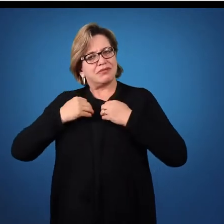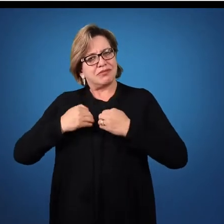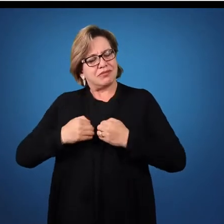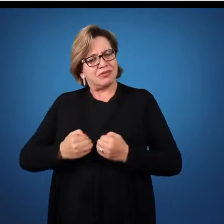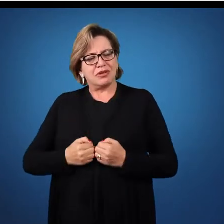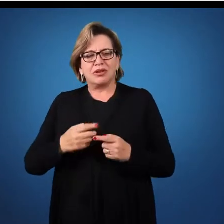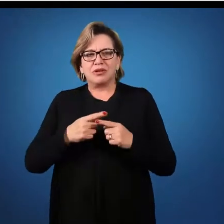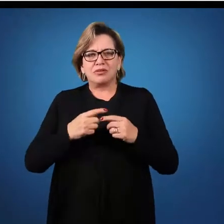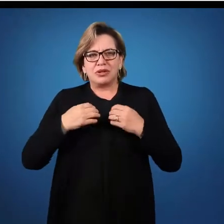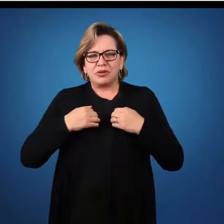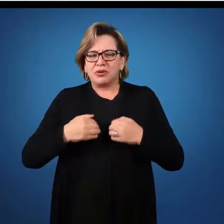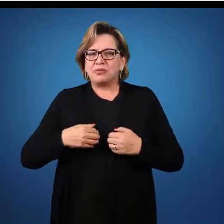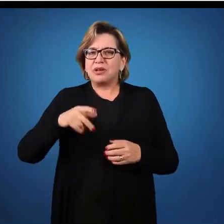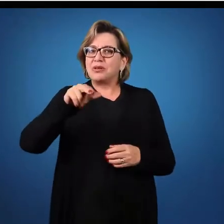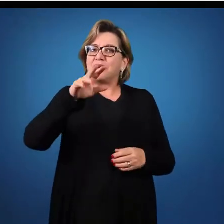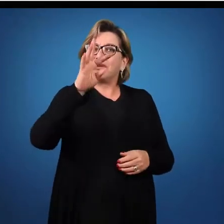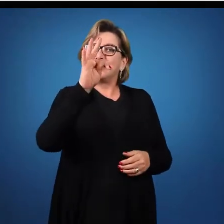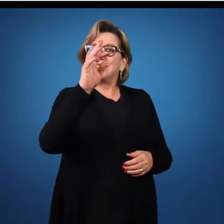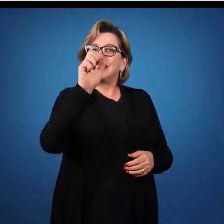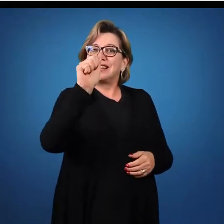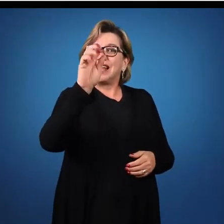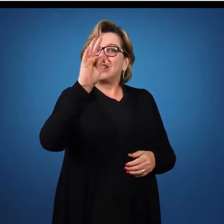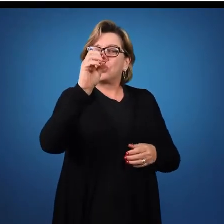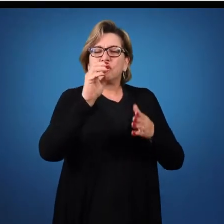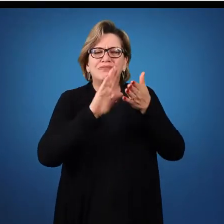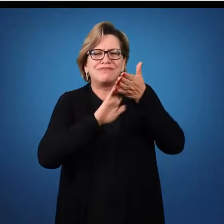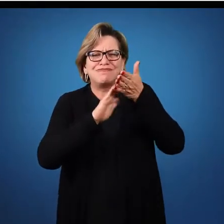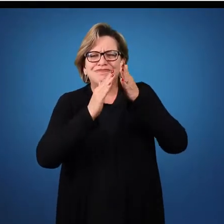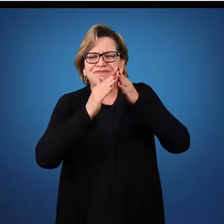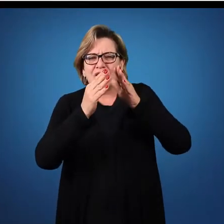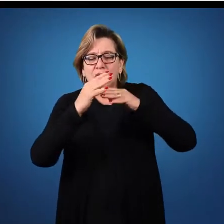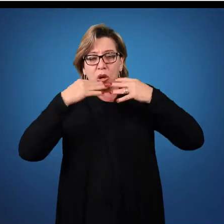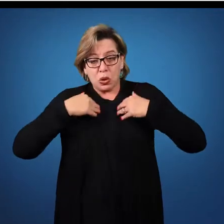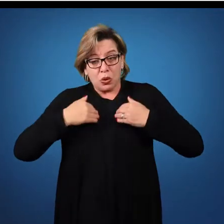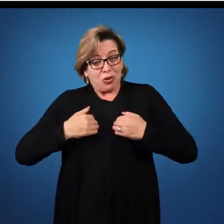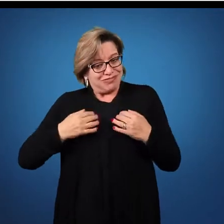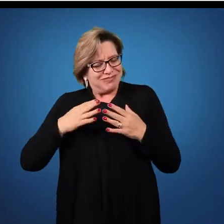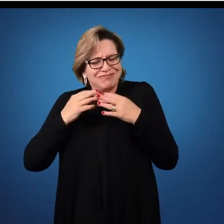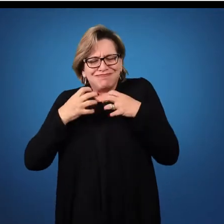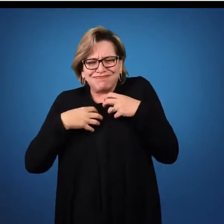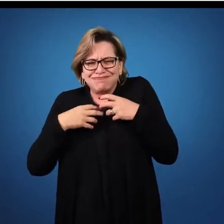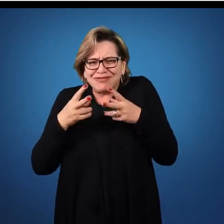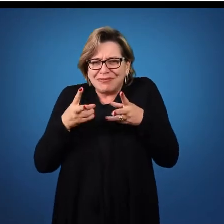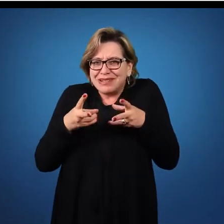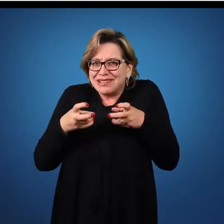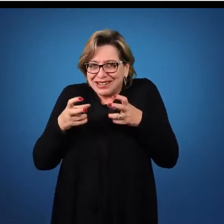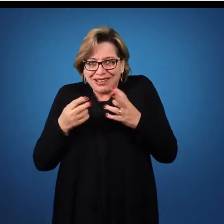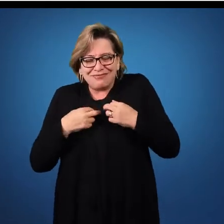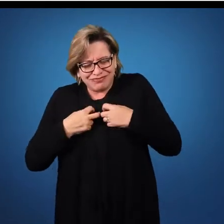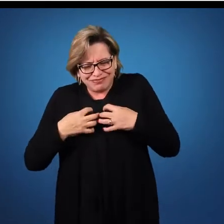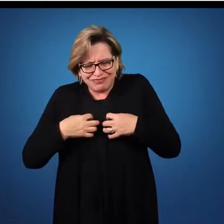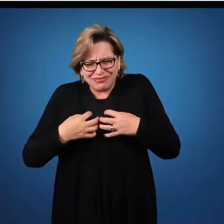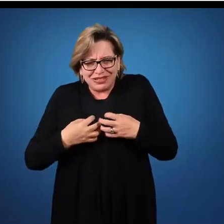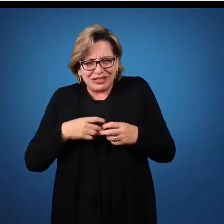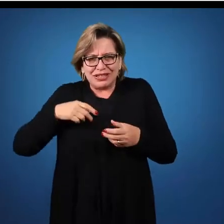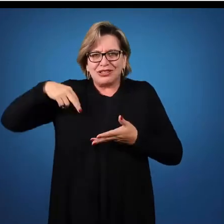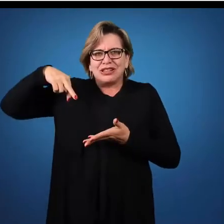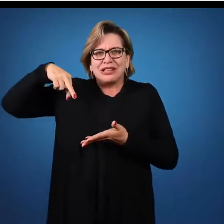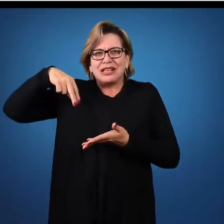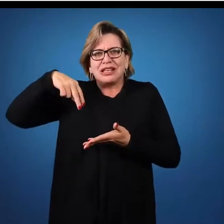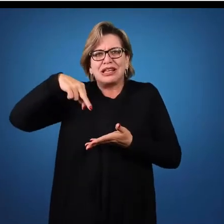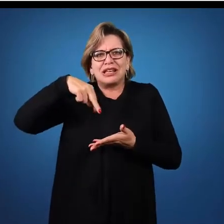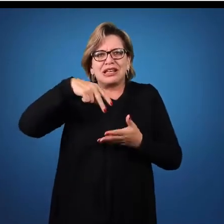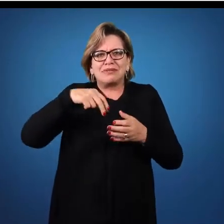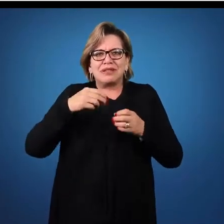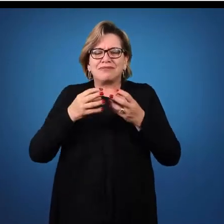corpo é o tato, todo o nosso corpo sente, todo o nosso corpo percebe. Ao caminharmos, por